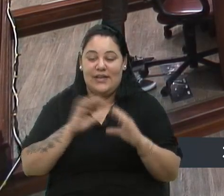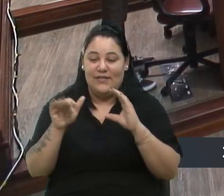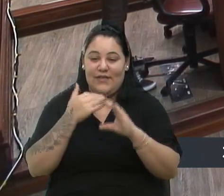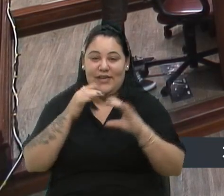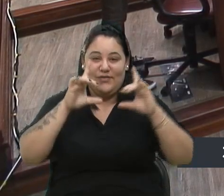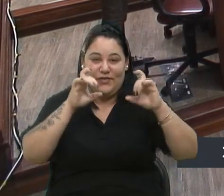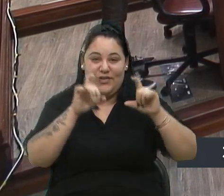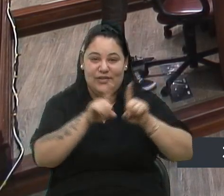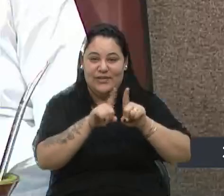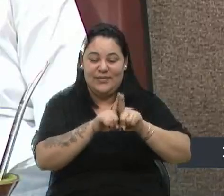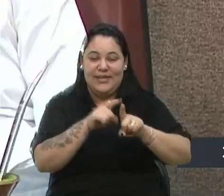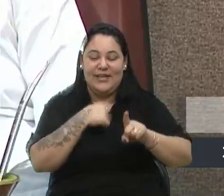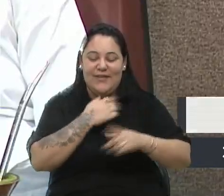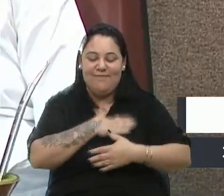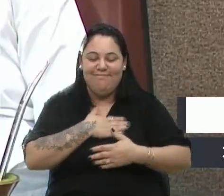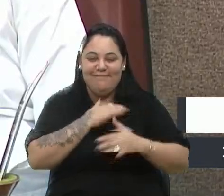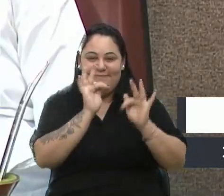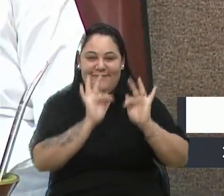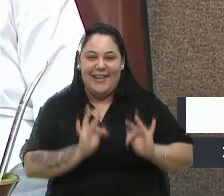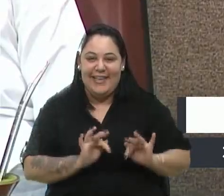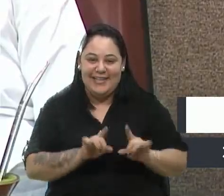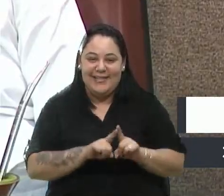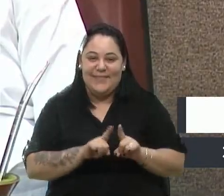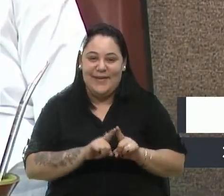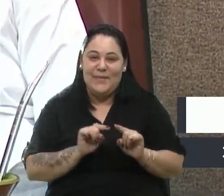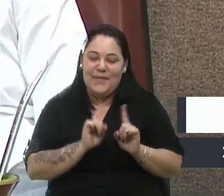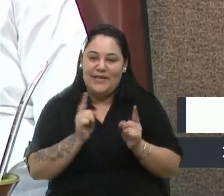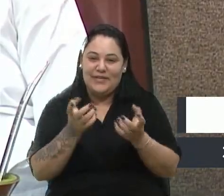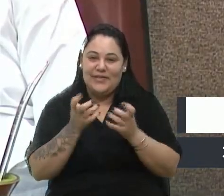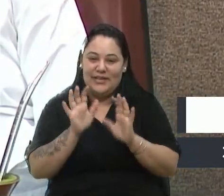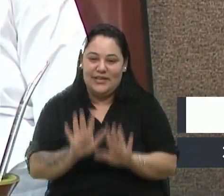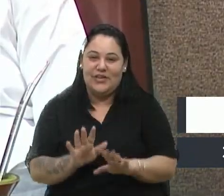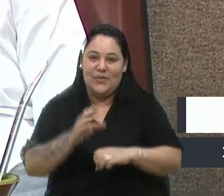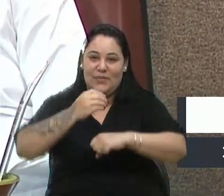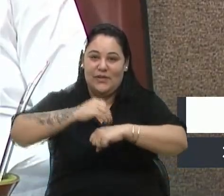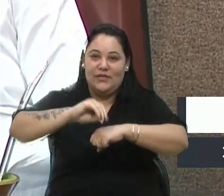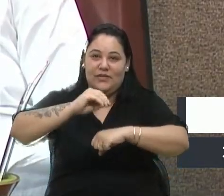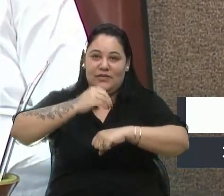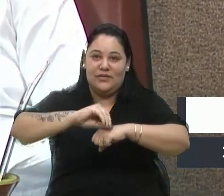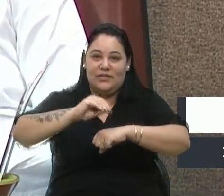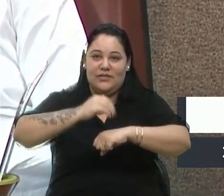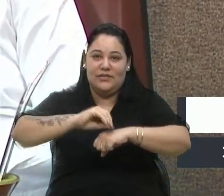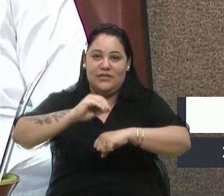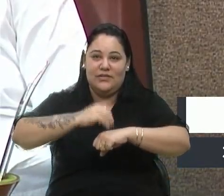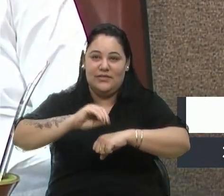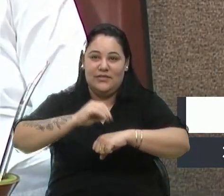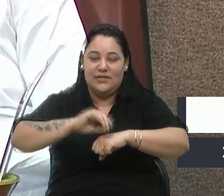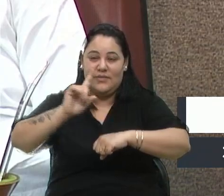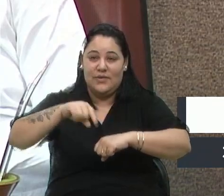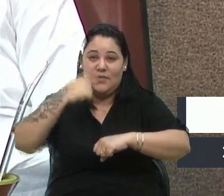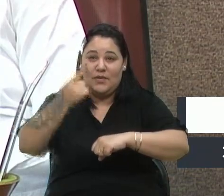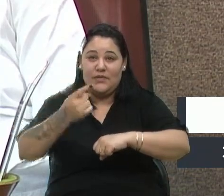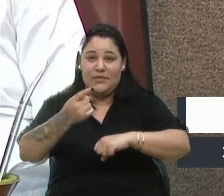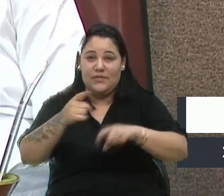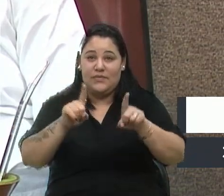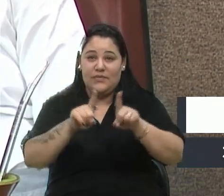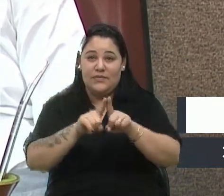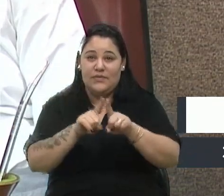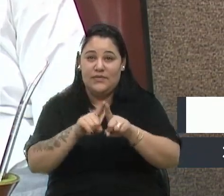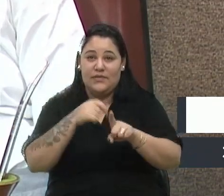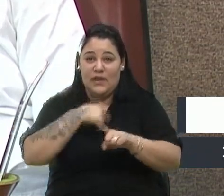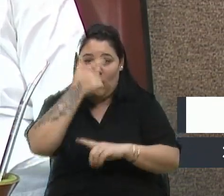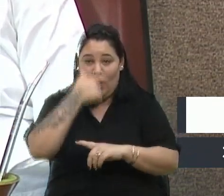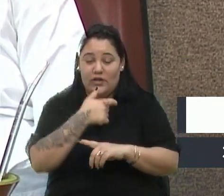e estavam muito felizes. Mas, assim, eu queria deixar uma dicasinha para a próxima edição, porque eu acho que isso é